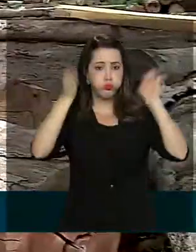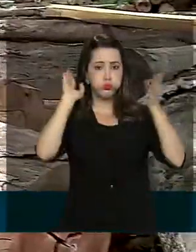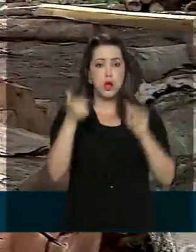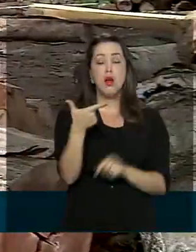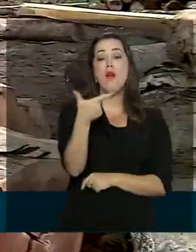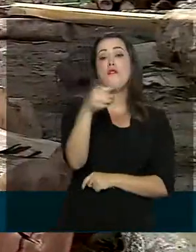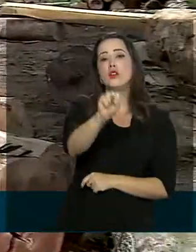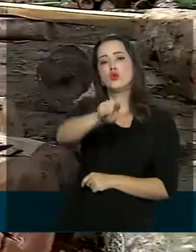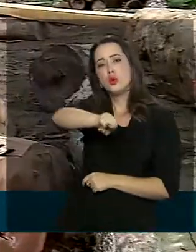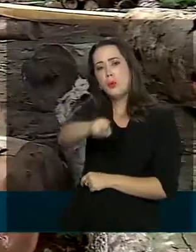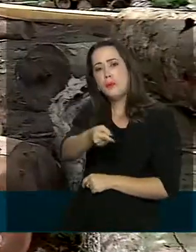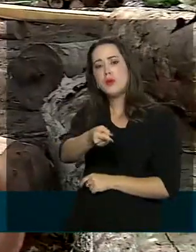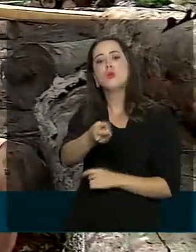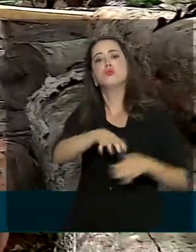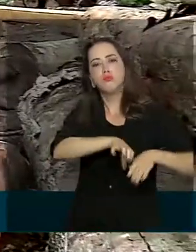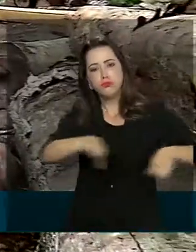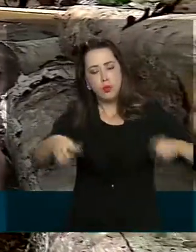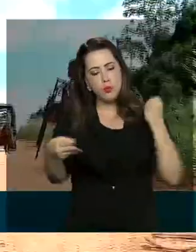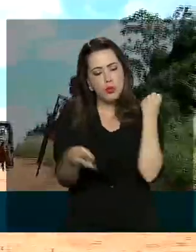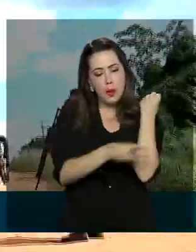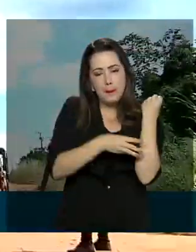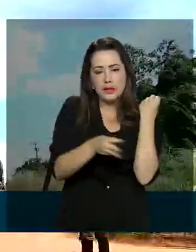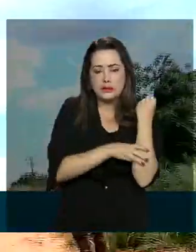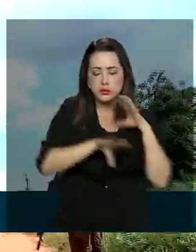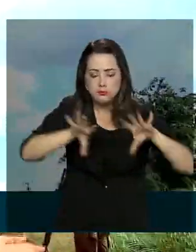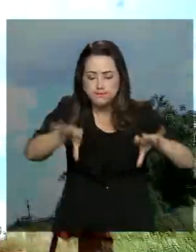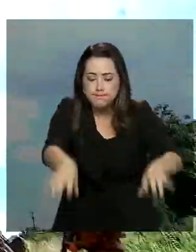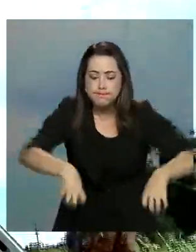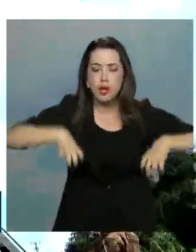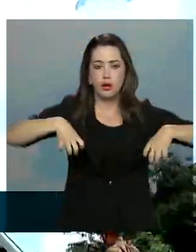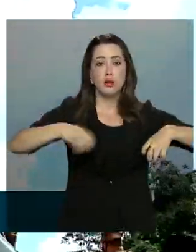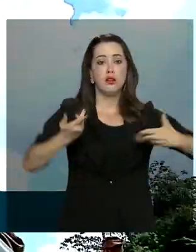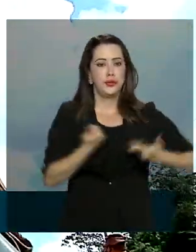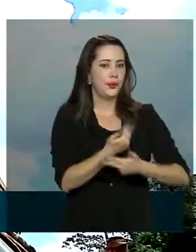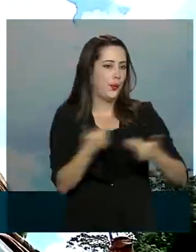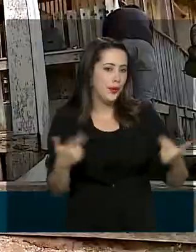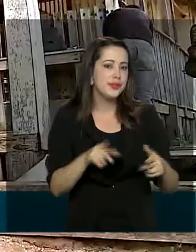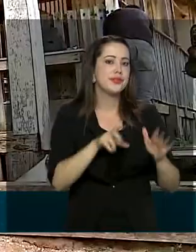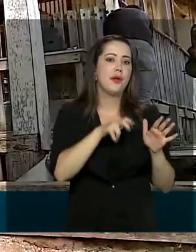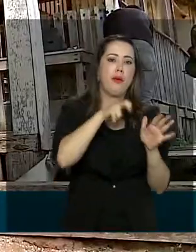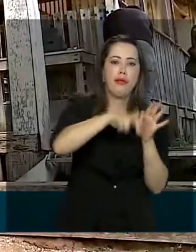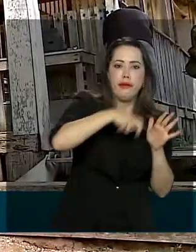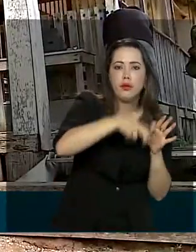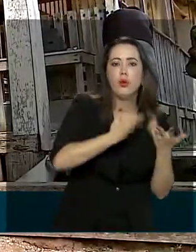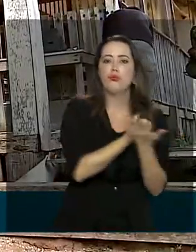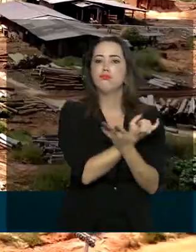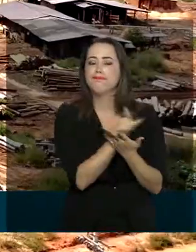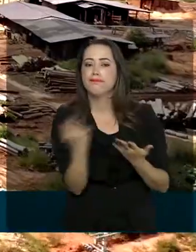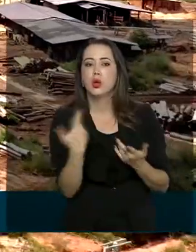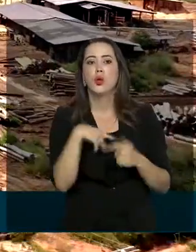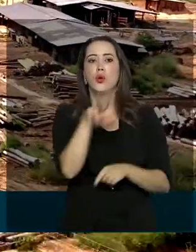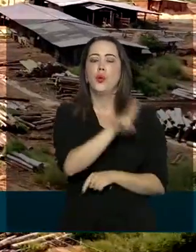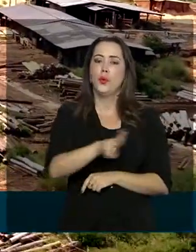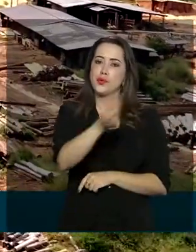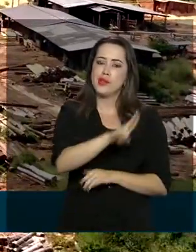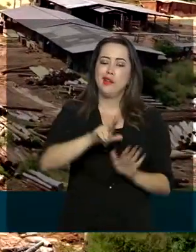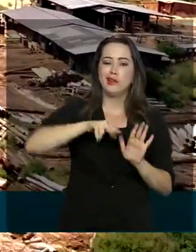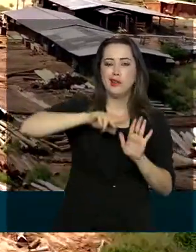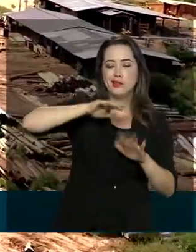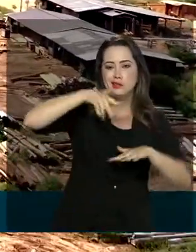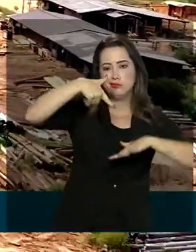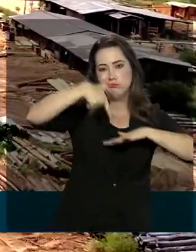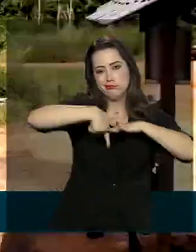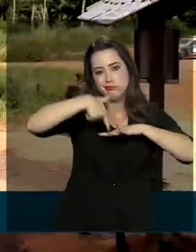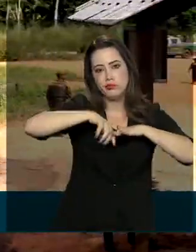madeira ilegal foram confiscados. E máquinas, tratores e equipamentos utilizados no garimpo e retirada de